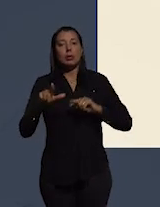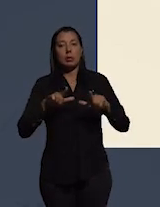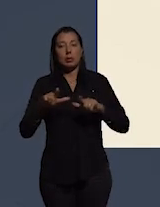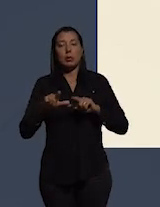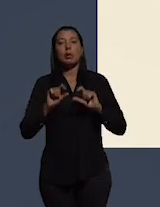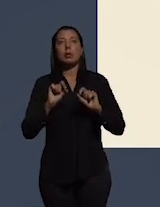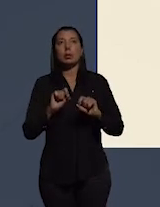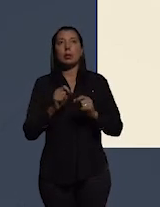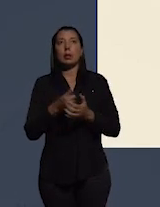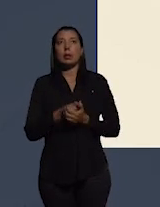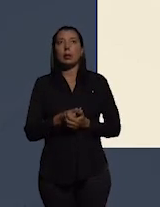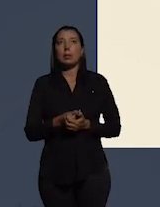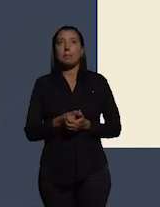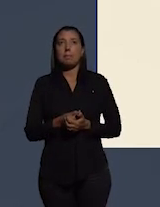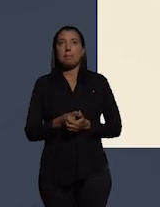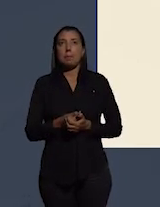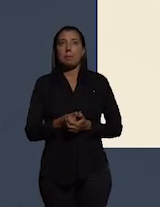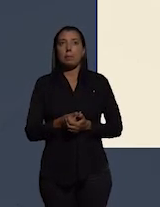com